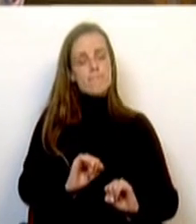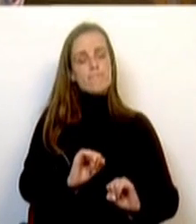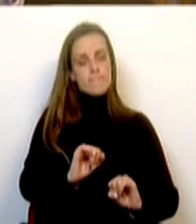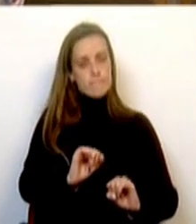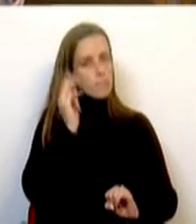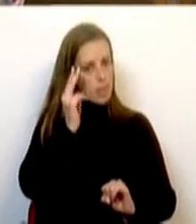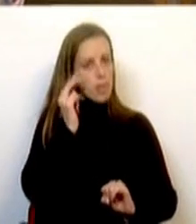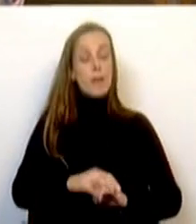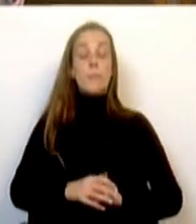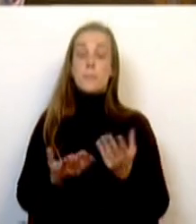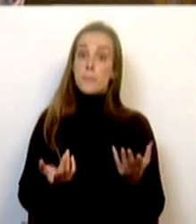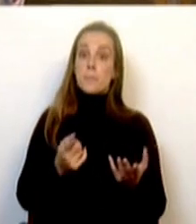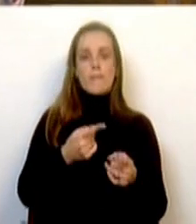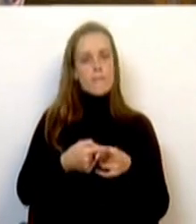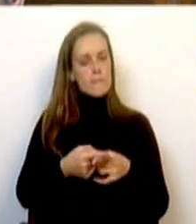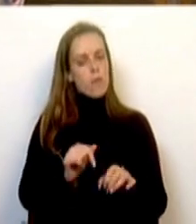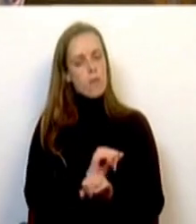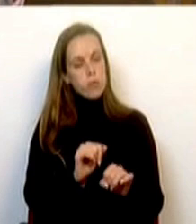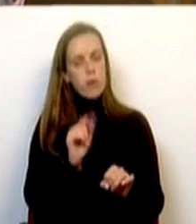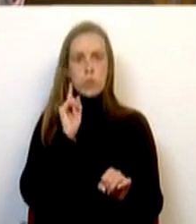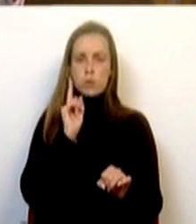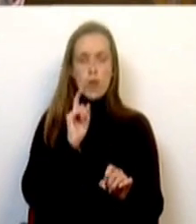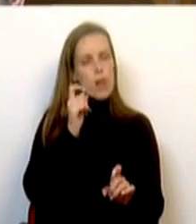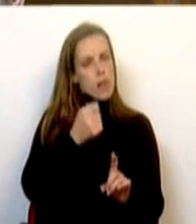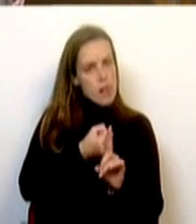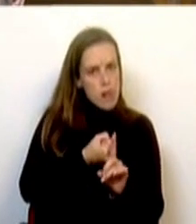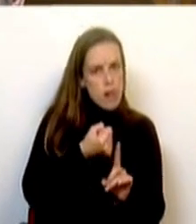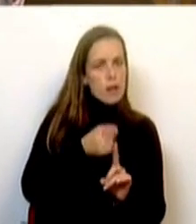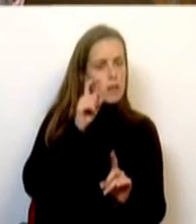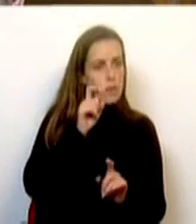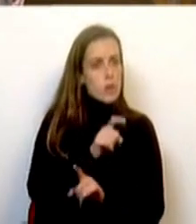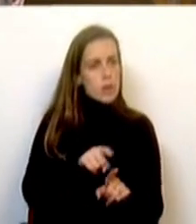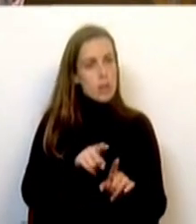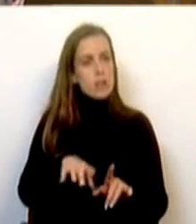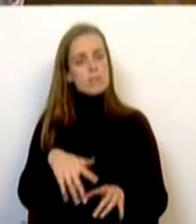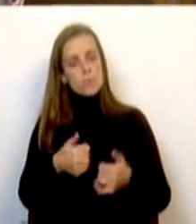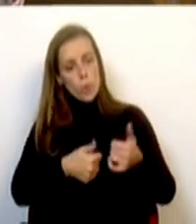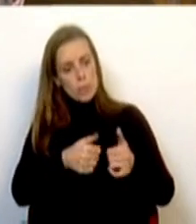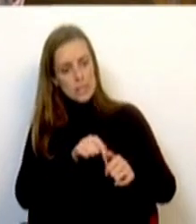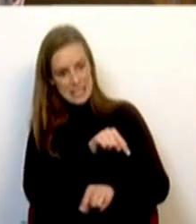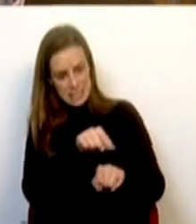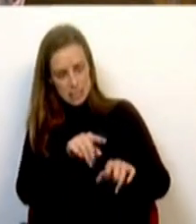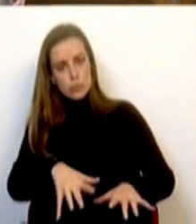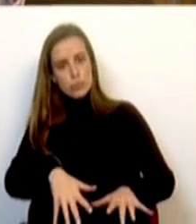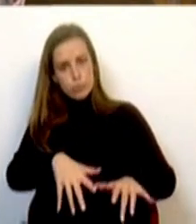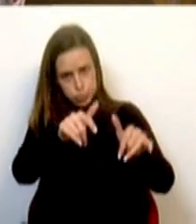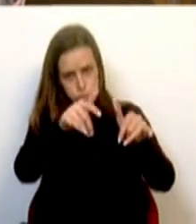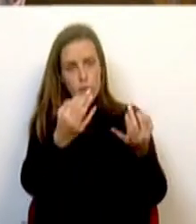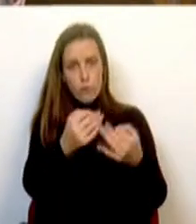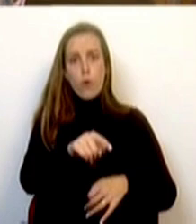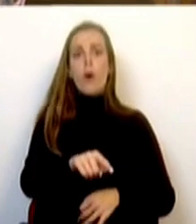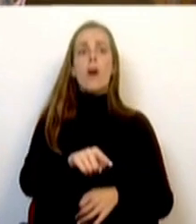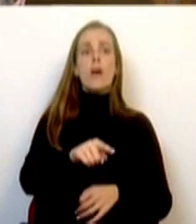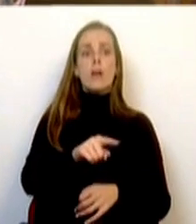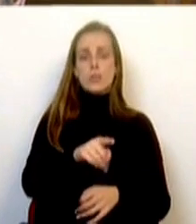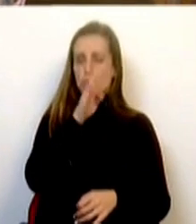Protegemos os interesses desta indústria regional, continuamos a desenvolver a sua cometividade e é uma medida absolutamente